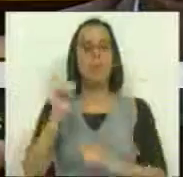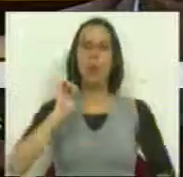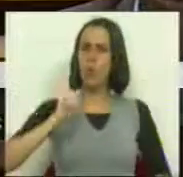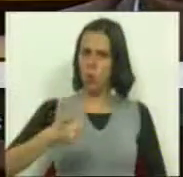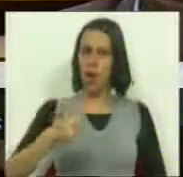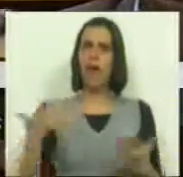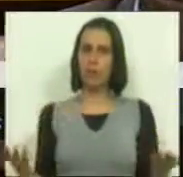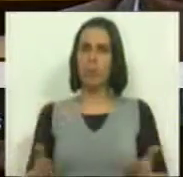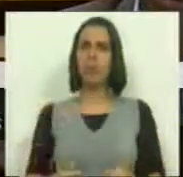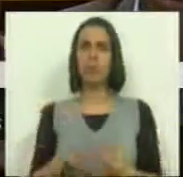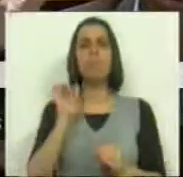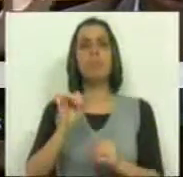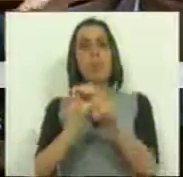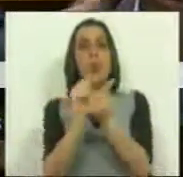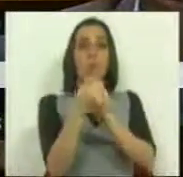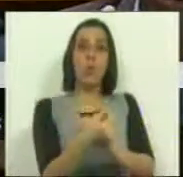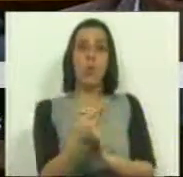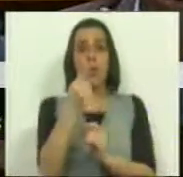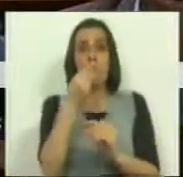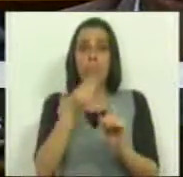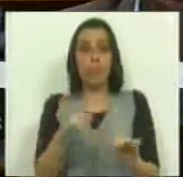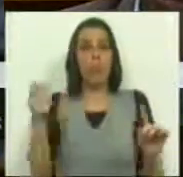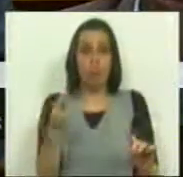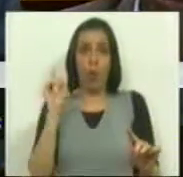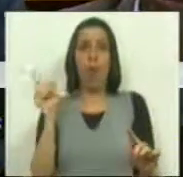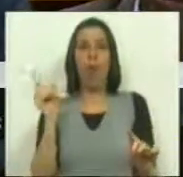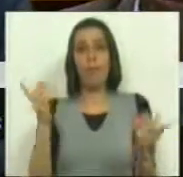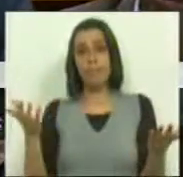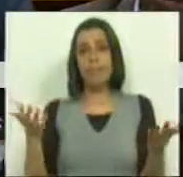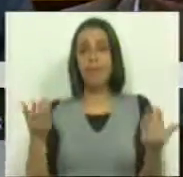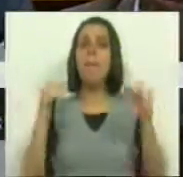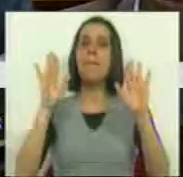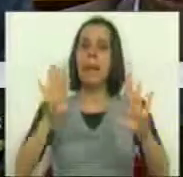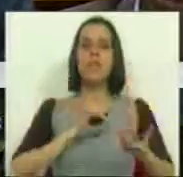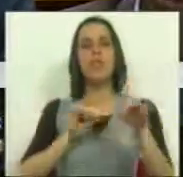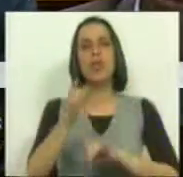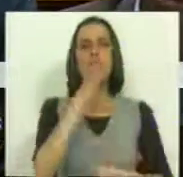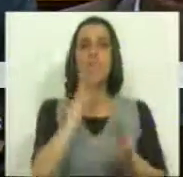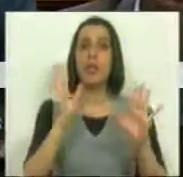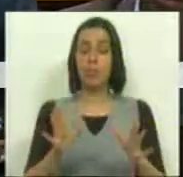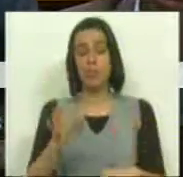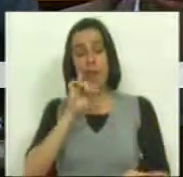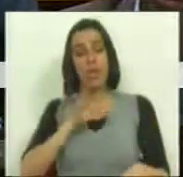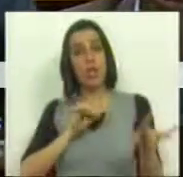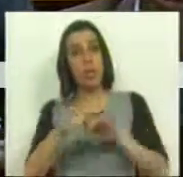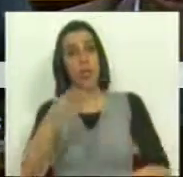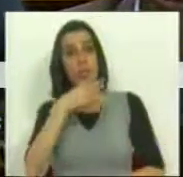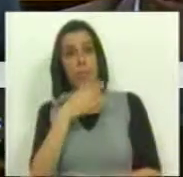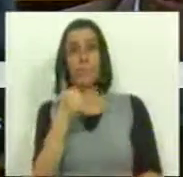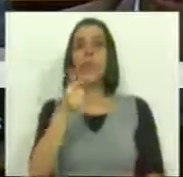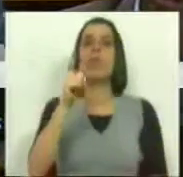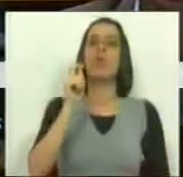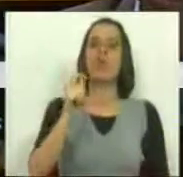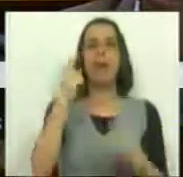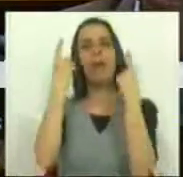corretos e que visa corrigir uma injustiça. Mas, Srs. Deputados e Sras. Deputadas, o